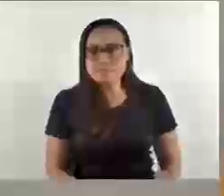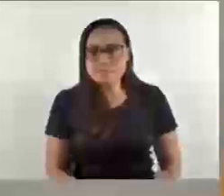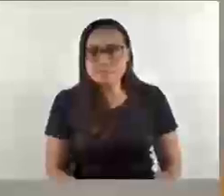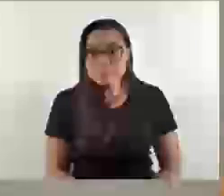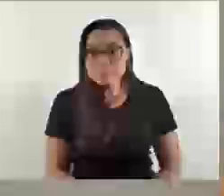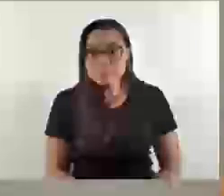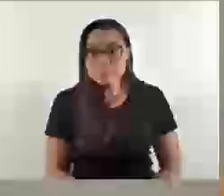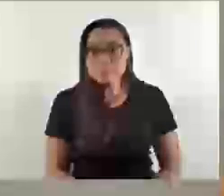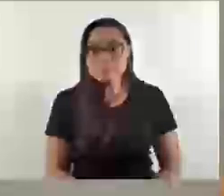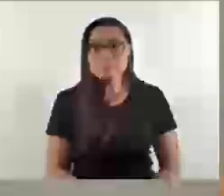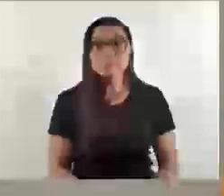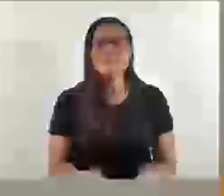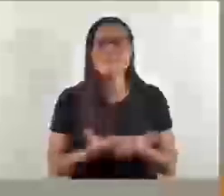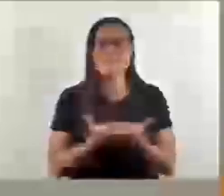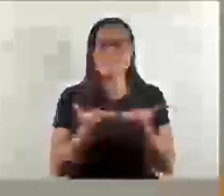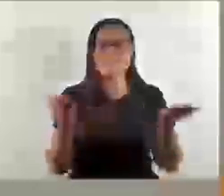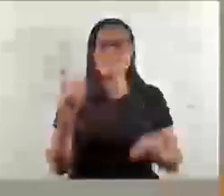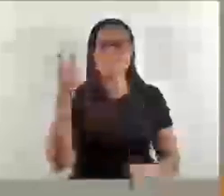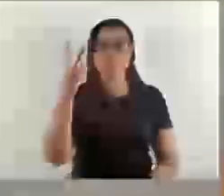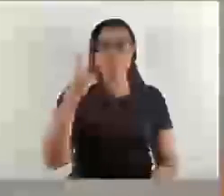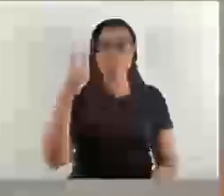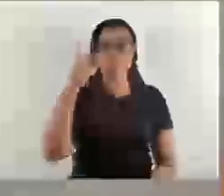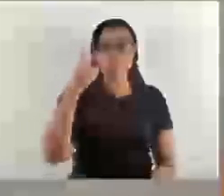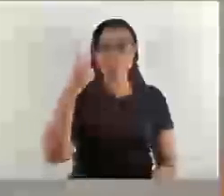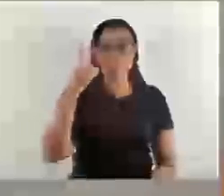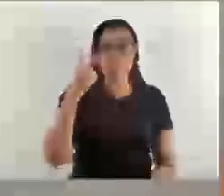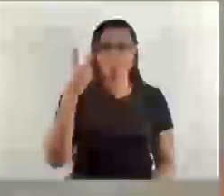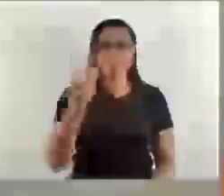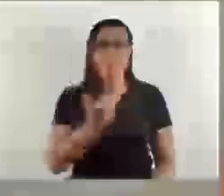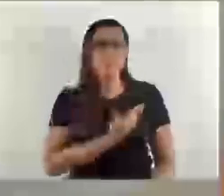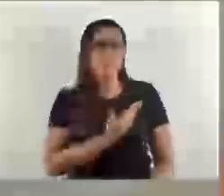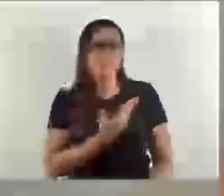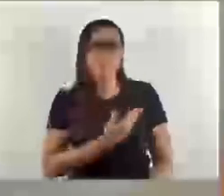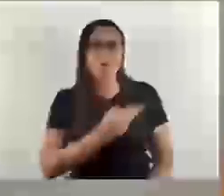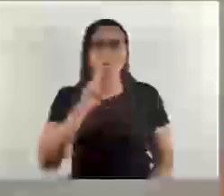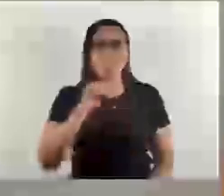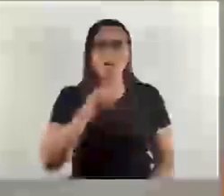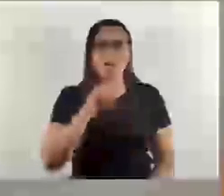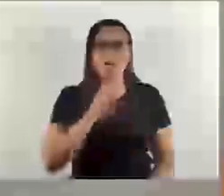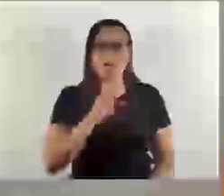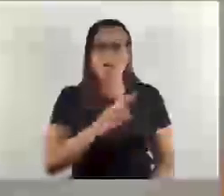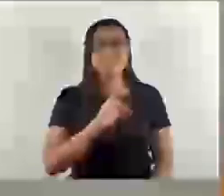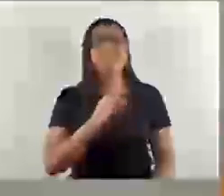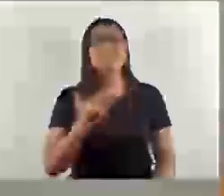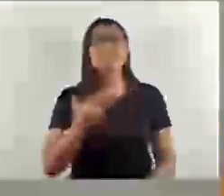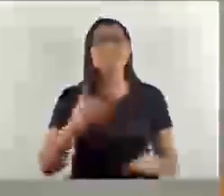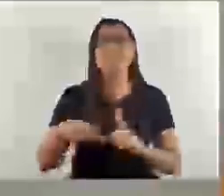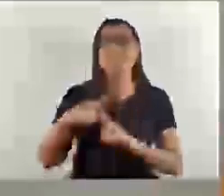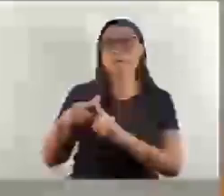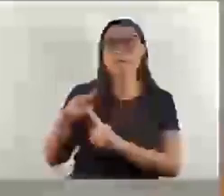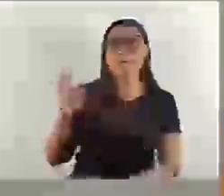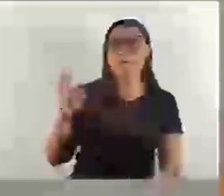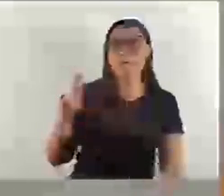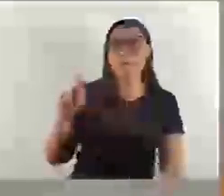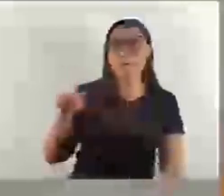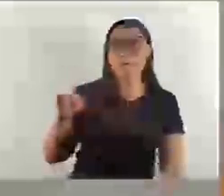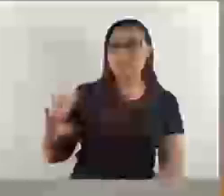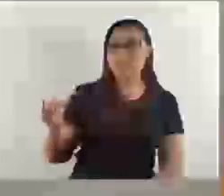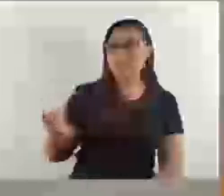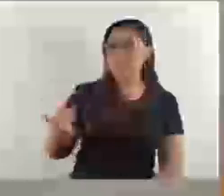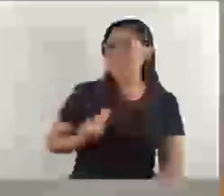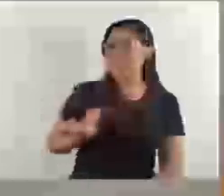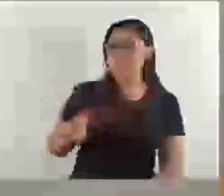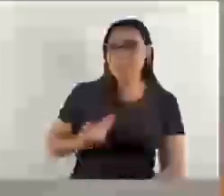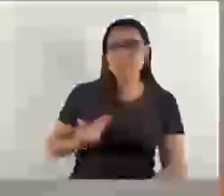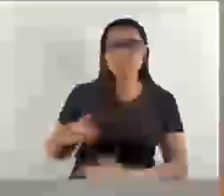Senhoras vereadores, meu amigo Wandy, faz a honra da sua presença, meu amigo Tuquinha, assim eu cumprimento todos